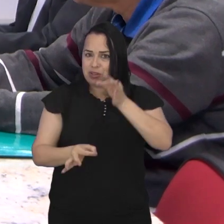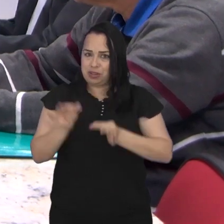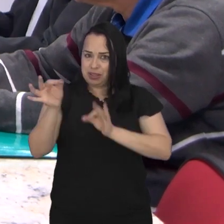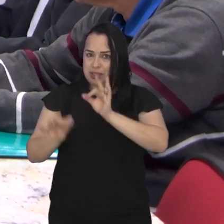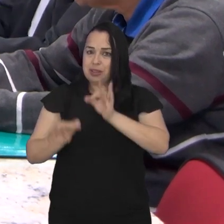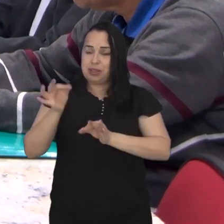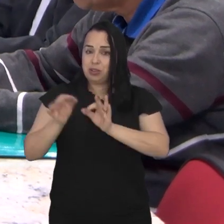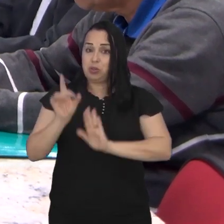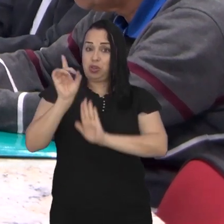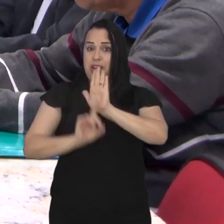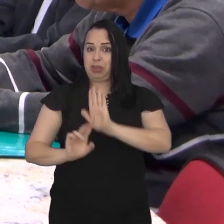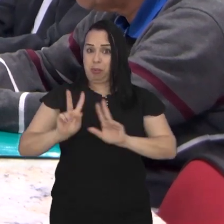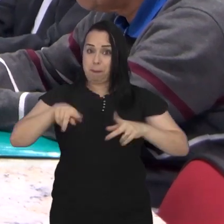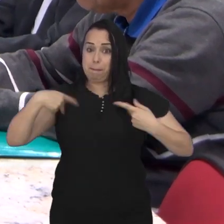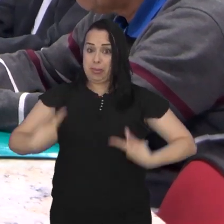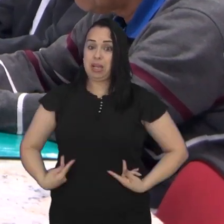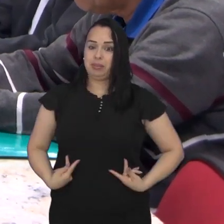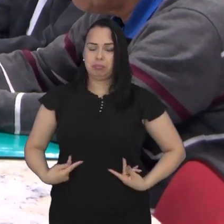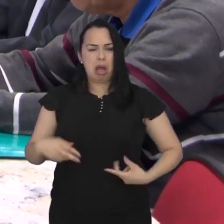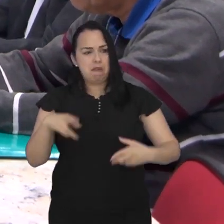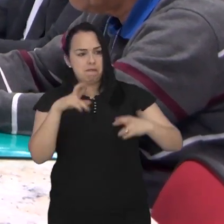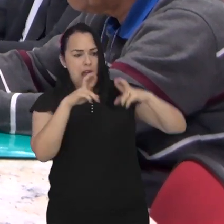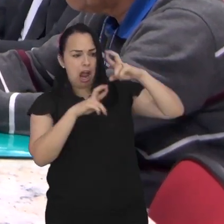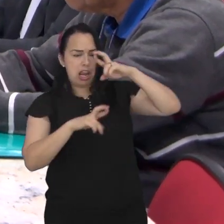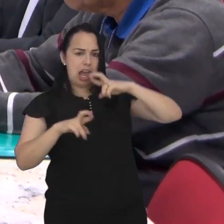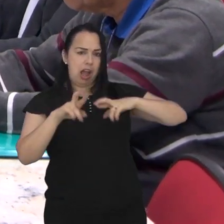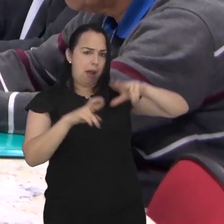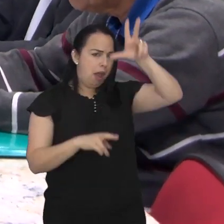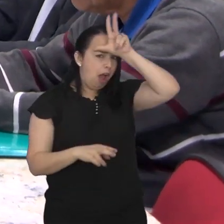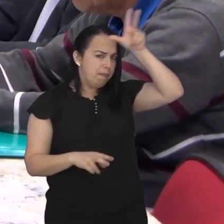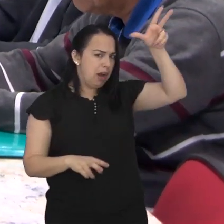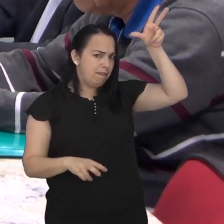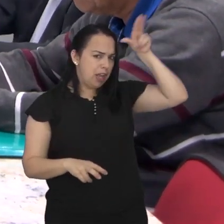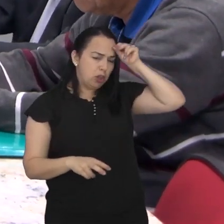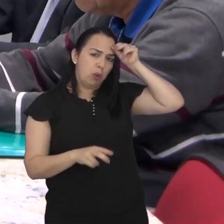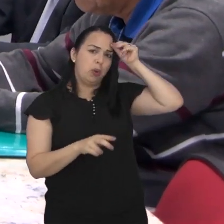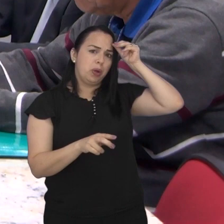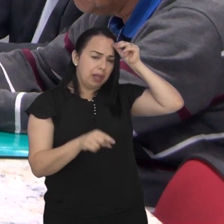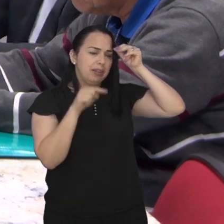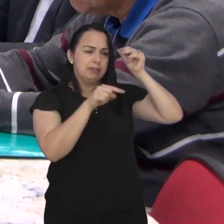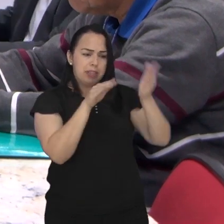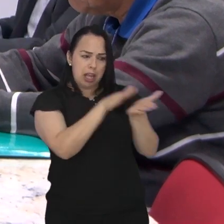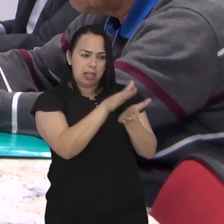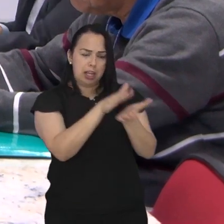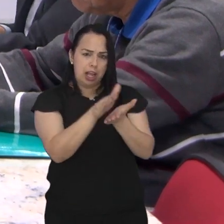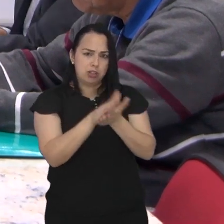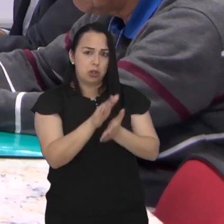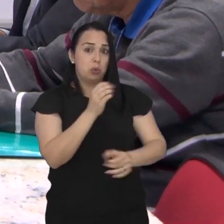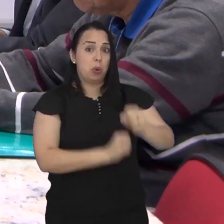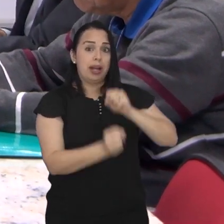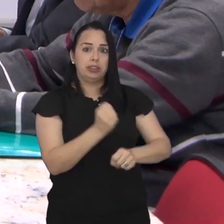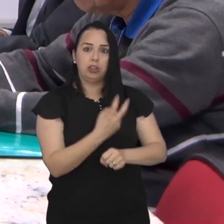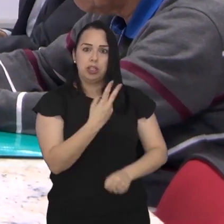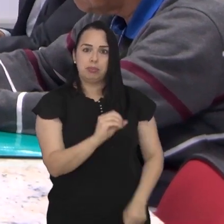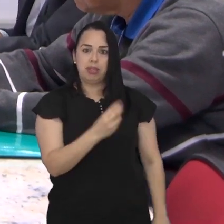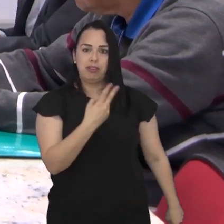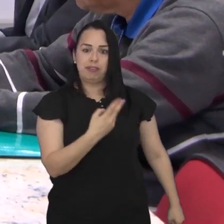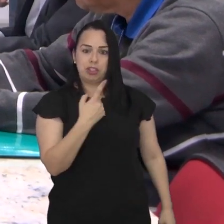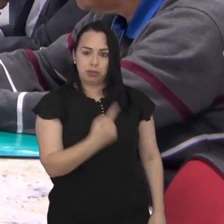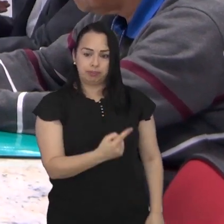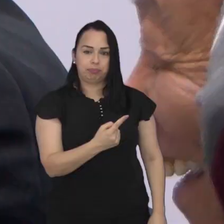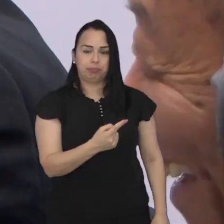Justiça Redação e Direitos Humanos para avaliar as contas do exercício de 2021 da